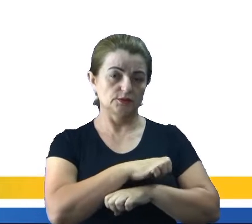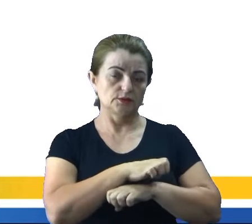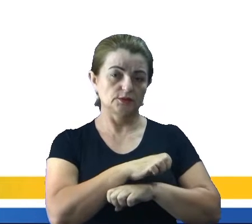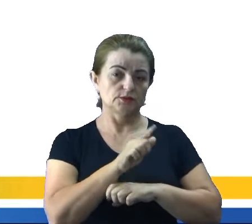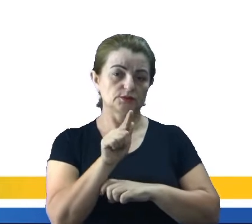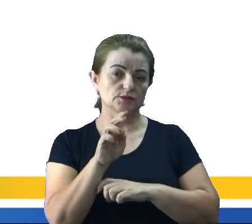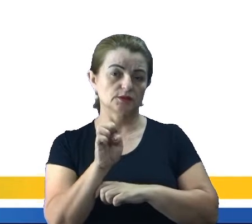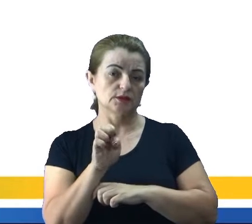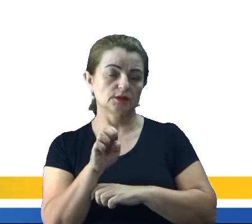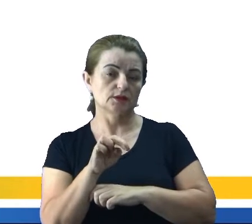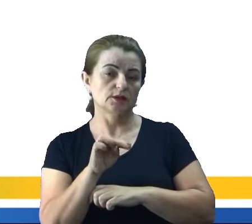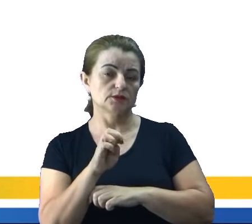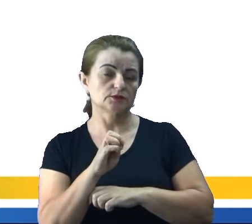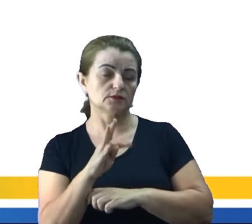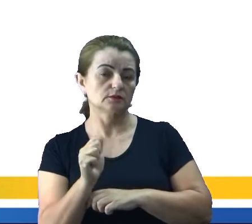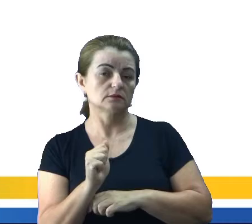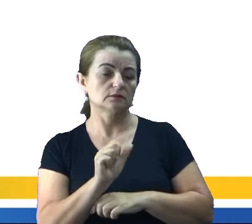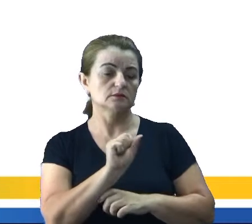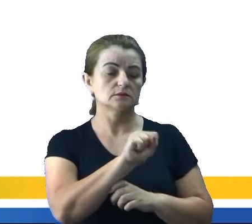Sim ou não?